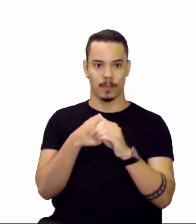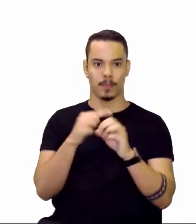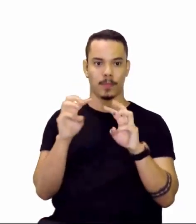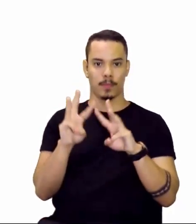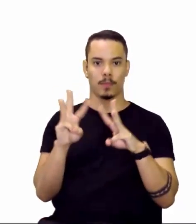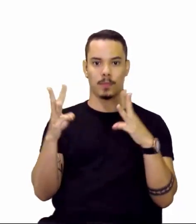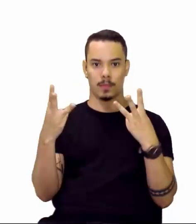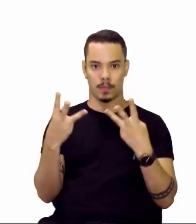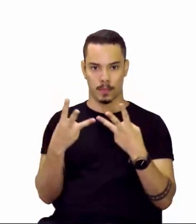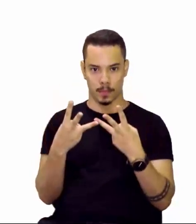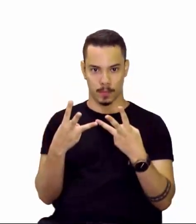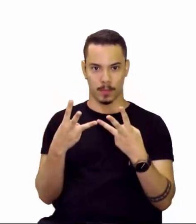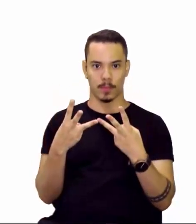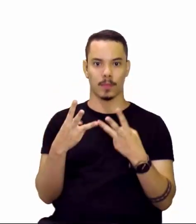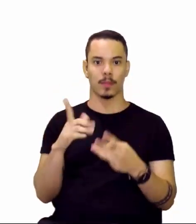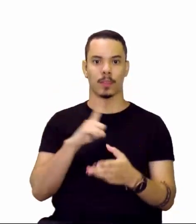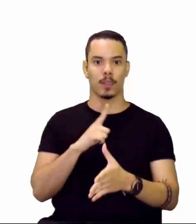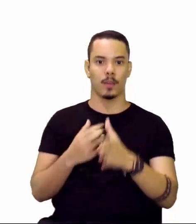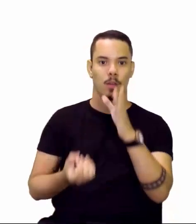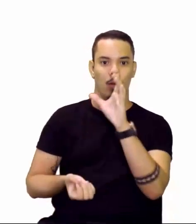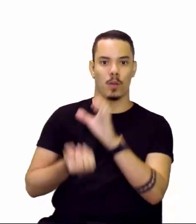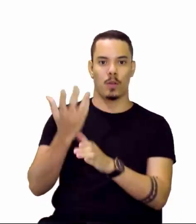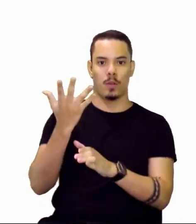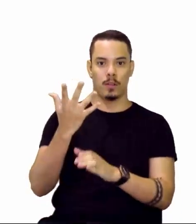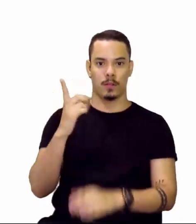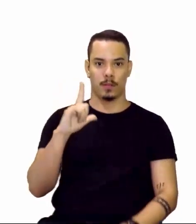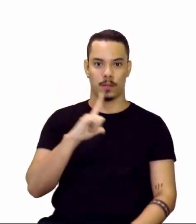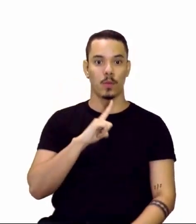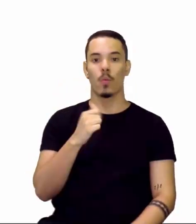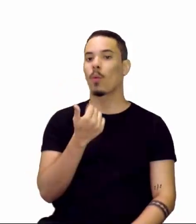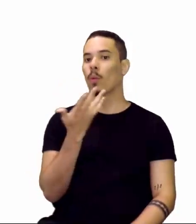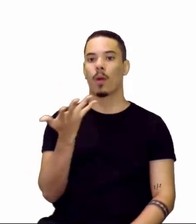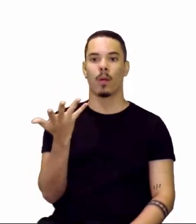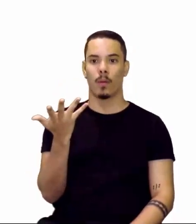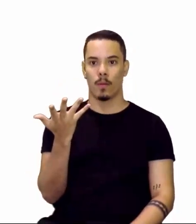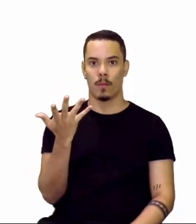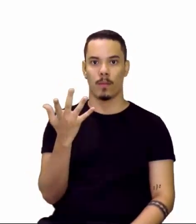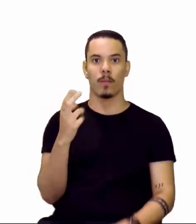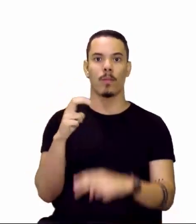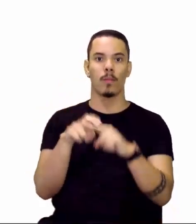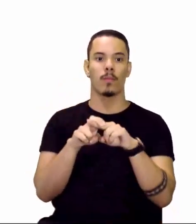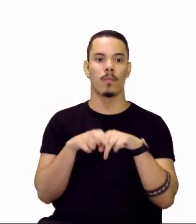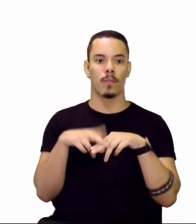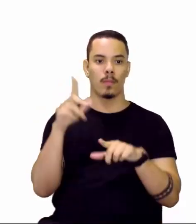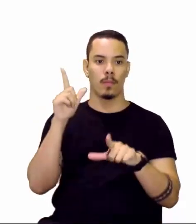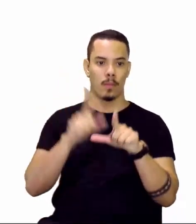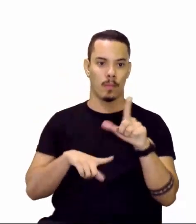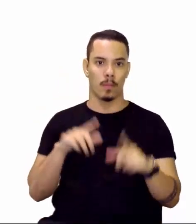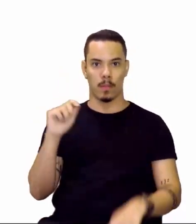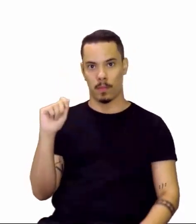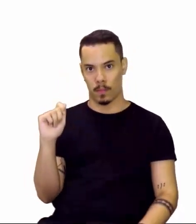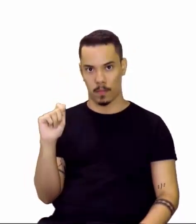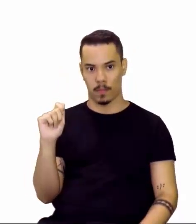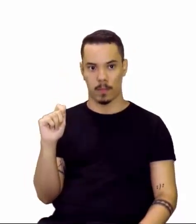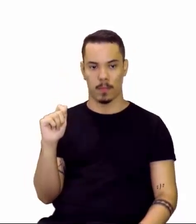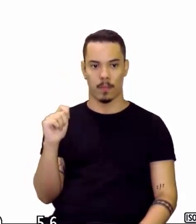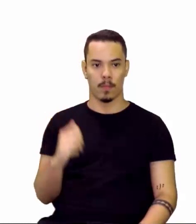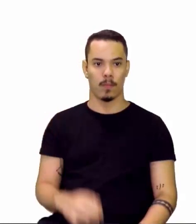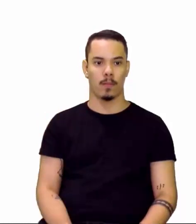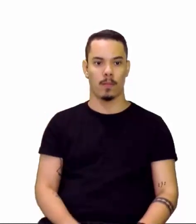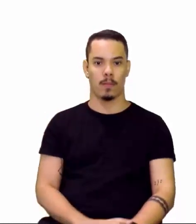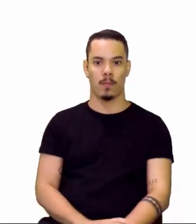massa do átomo que dá origem àquele íon. Então, será que é a letra A, número